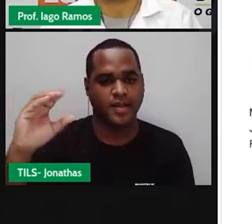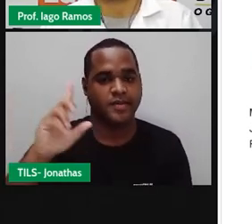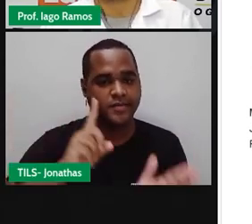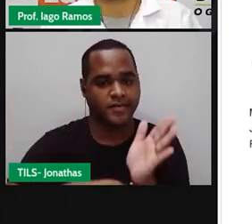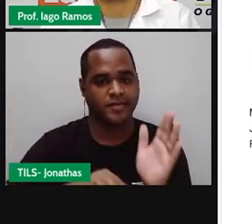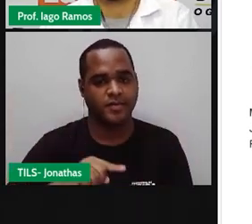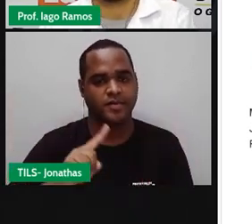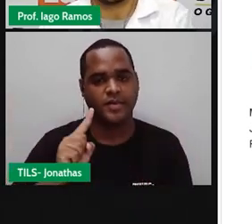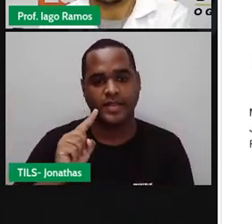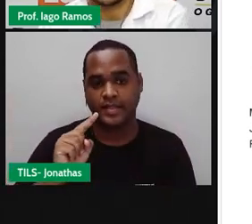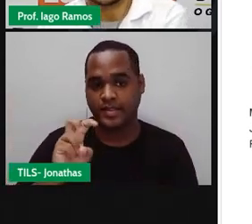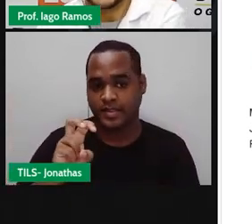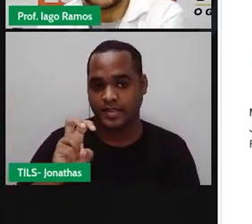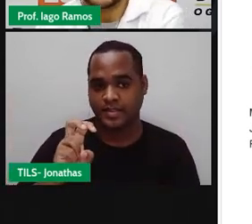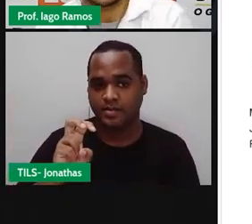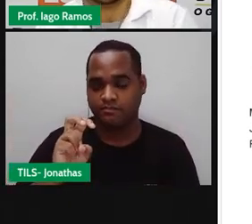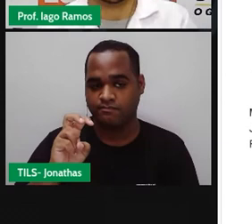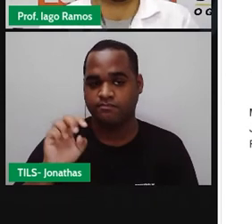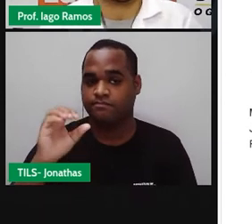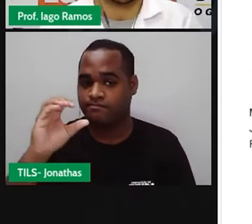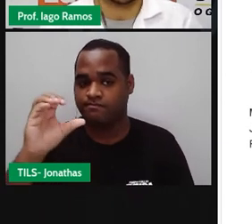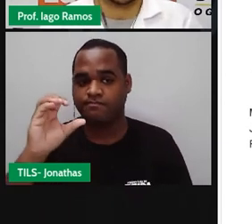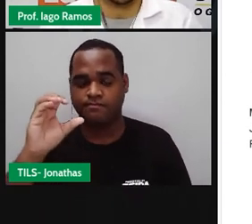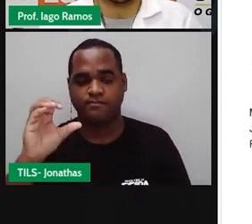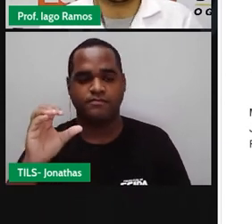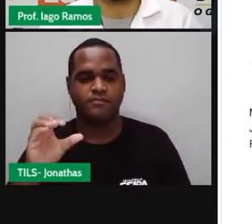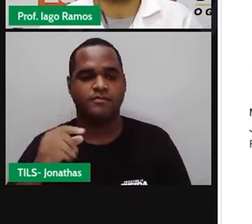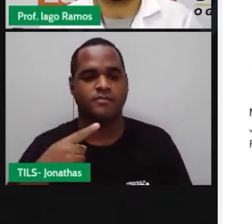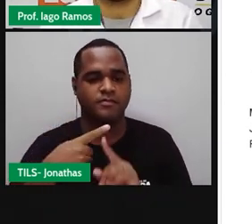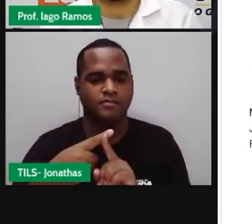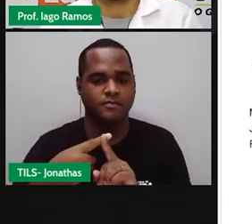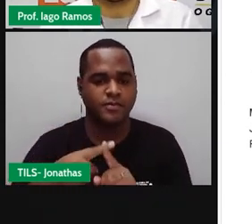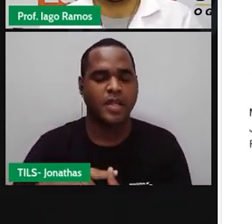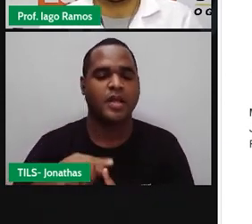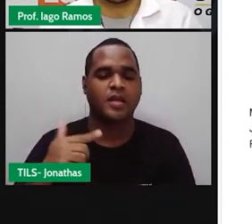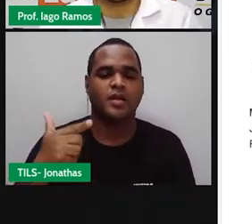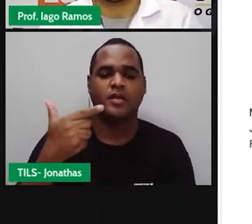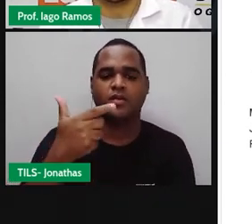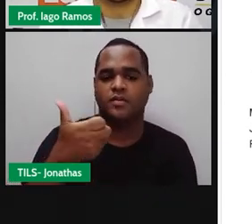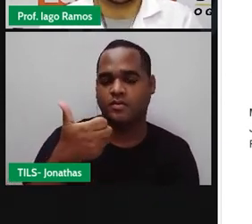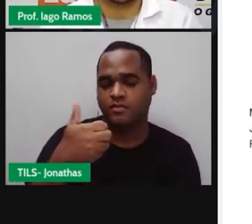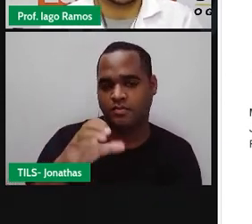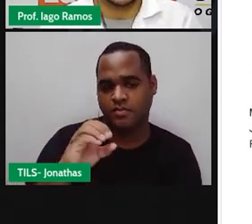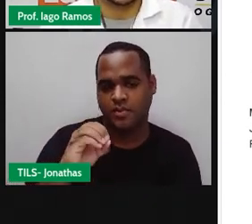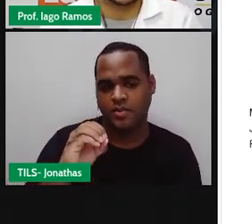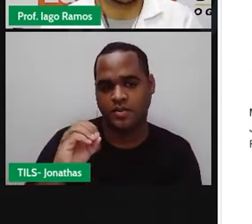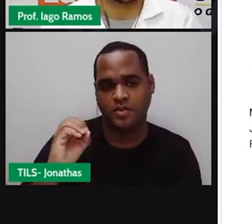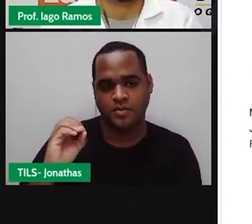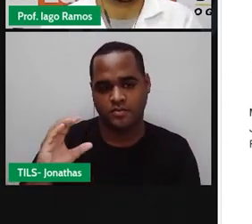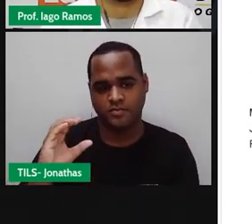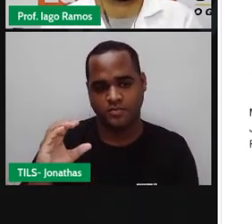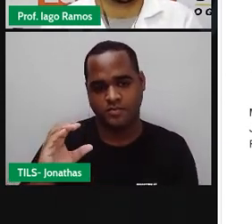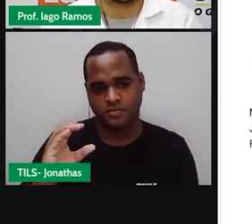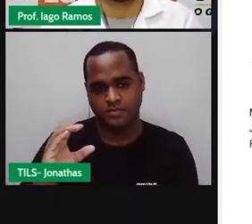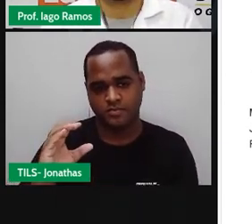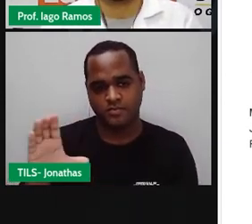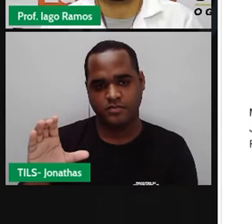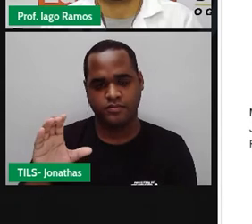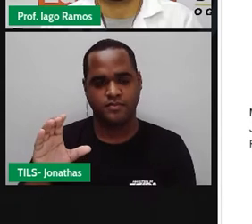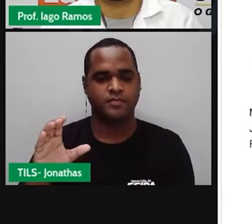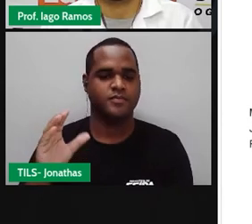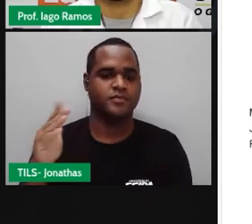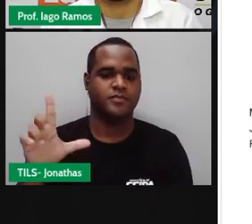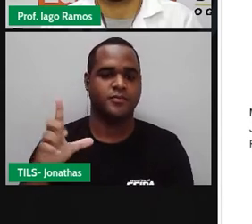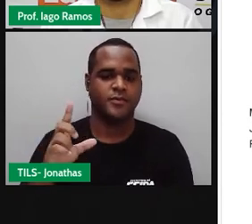15 graus Celsius positivos. Urano, 210 graus Celsius negativos. Vênus,